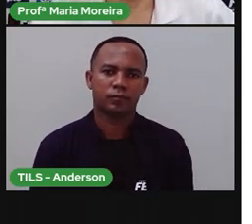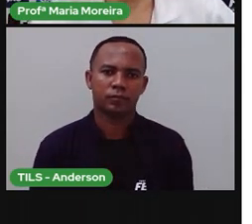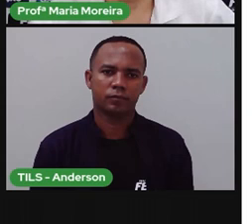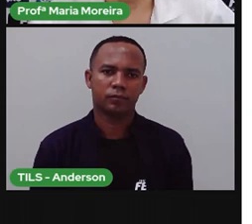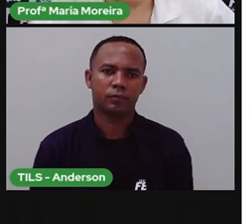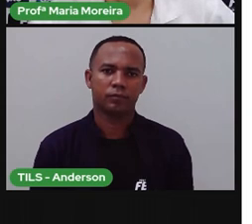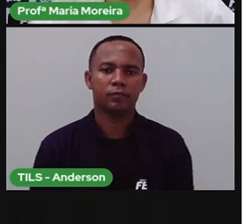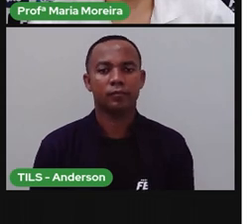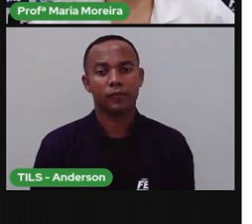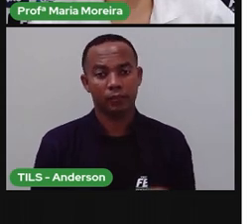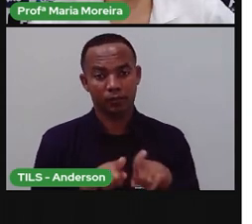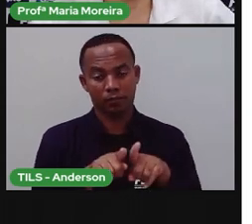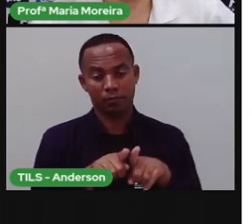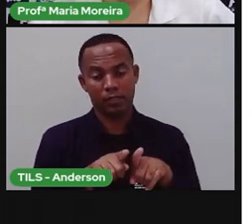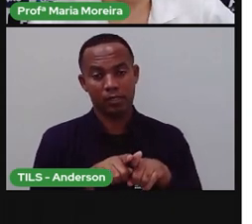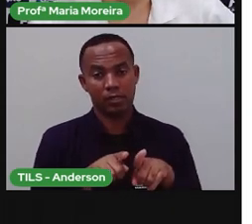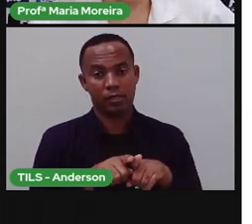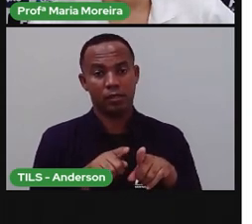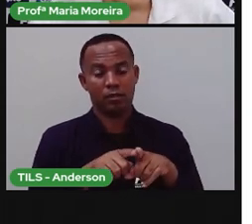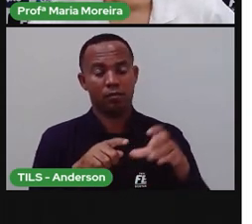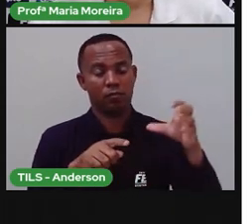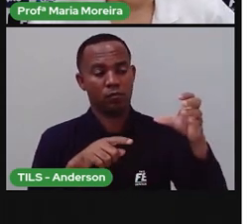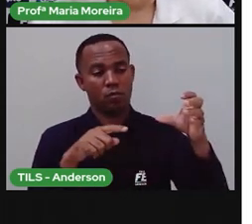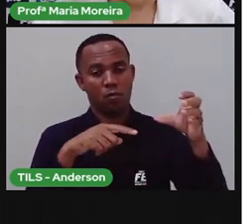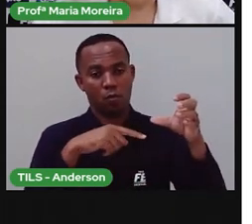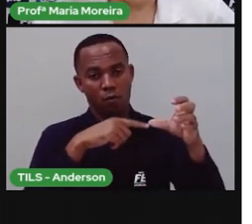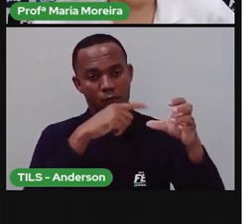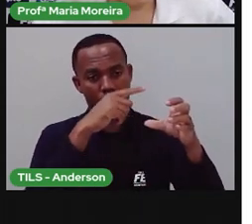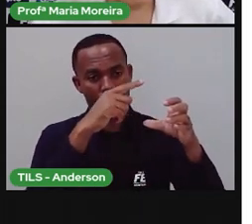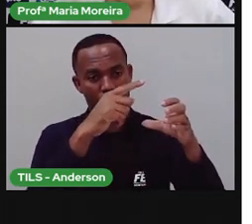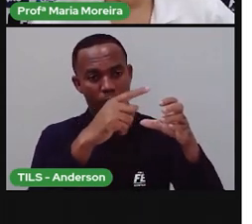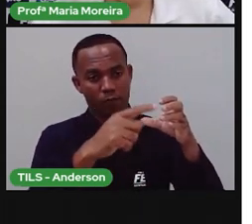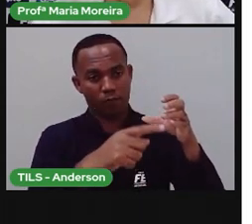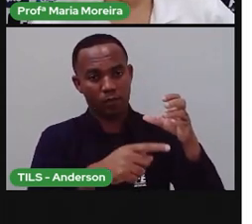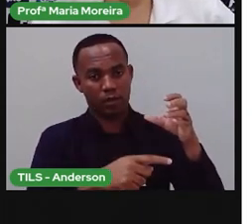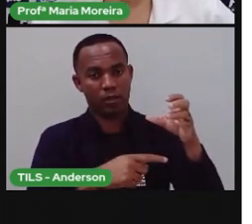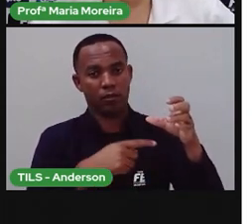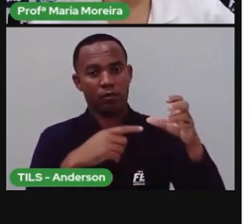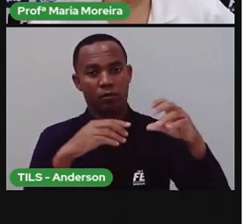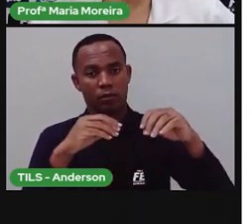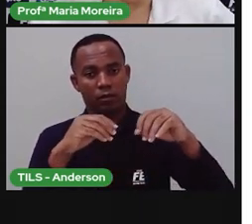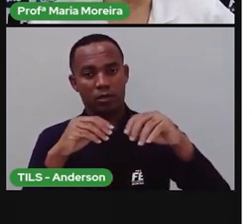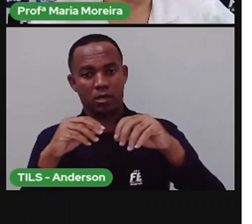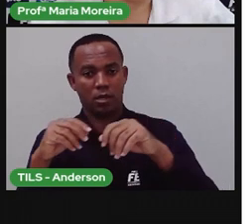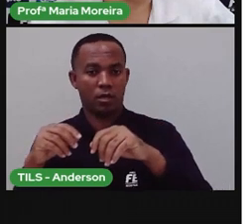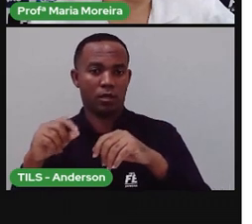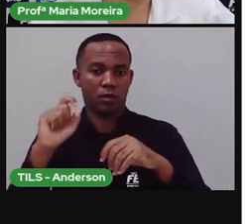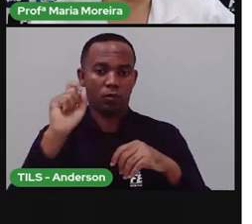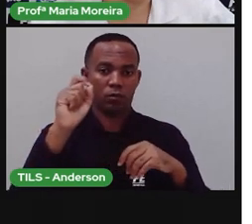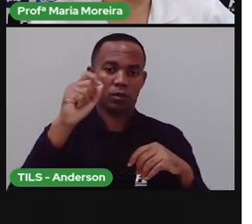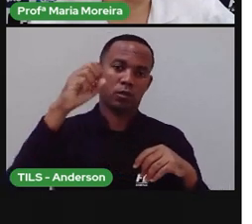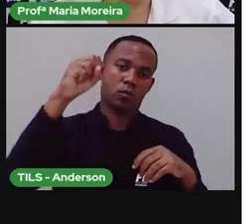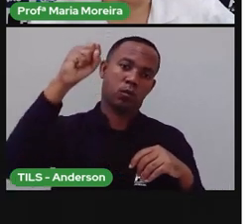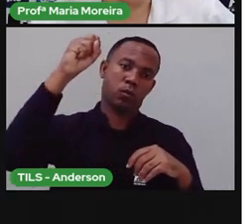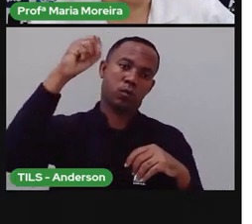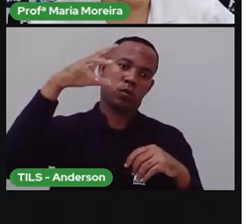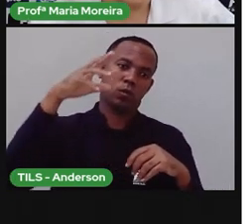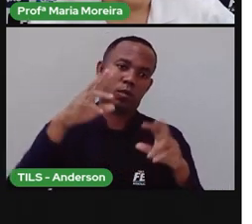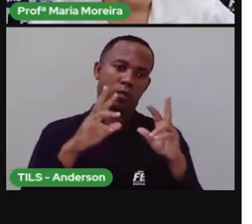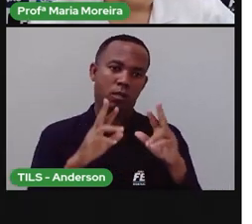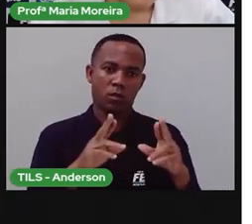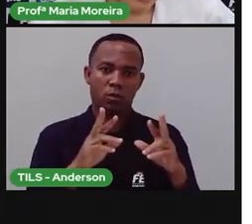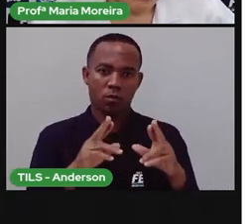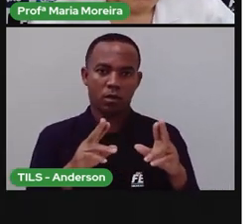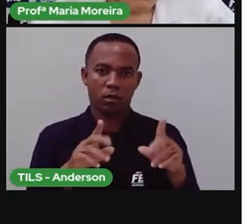Assim, ao longo do movimento, a superfície terrestre vai se iluminar de maneiras desiguais.